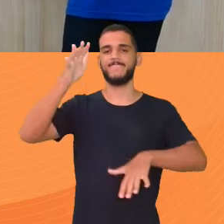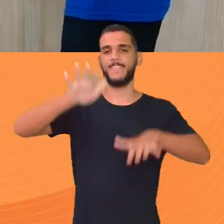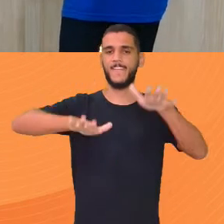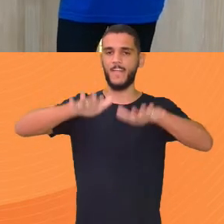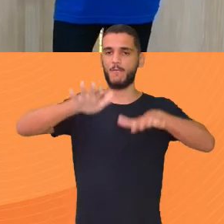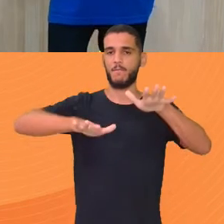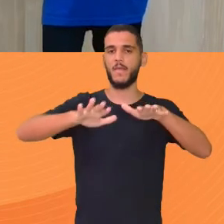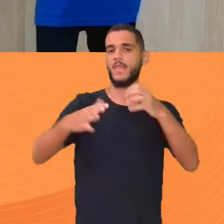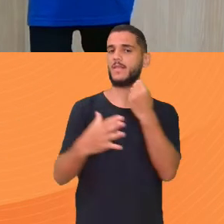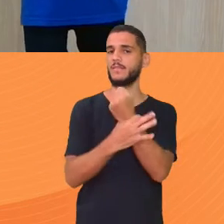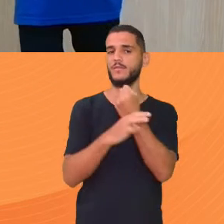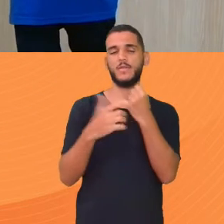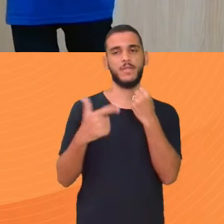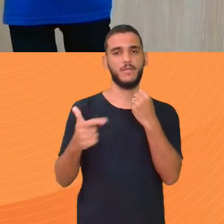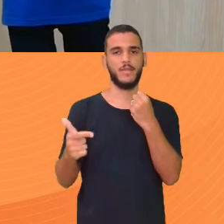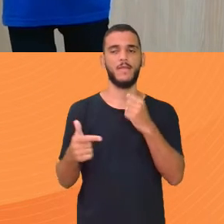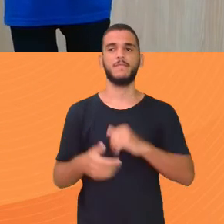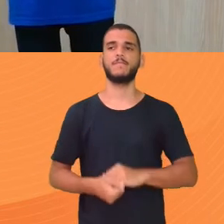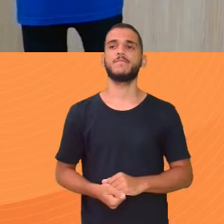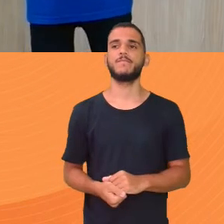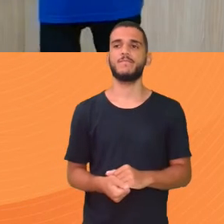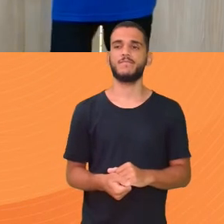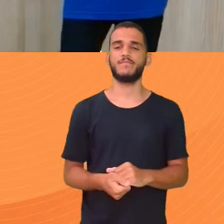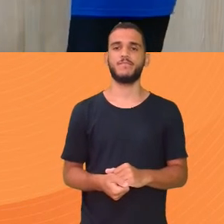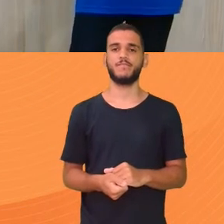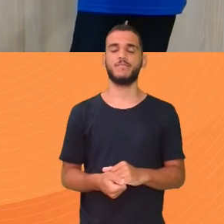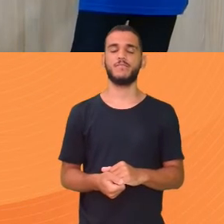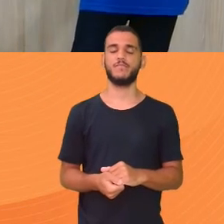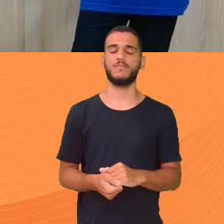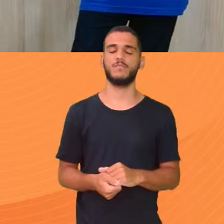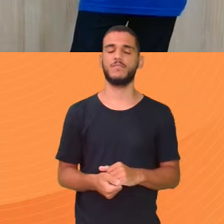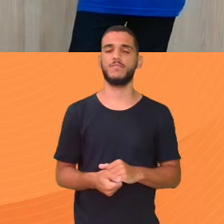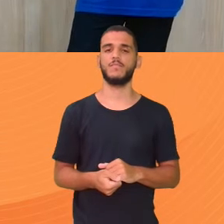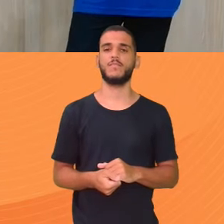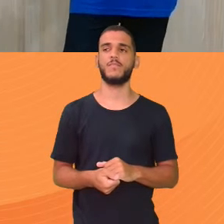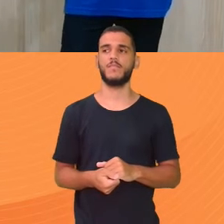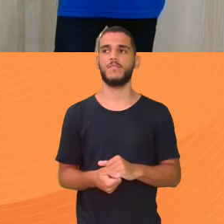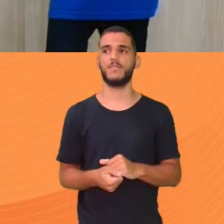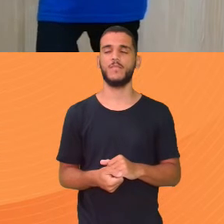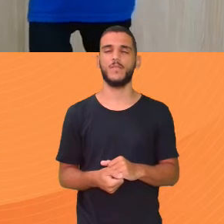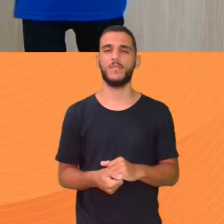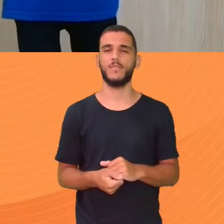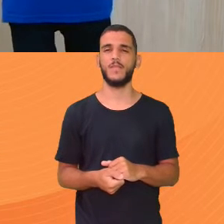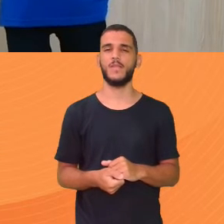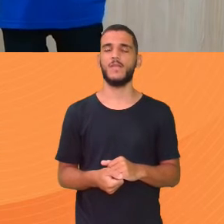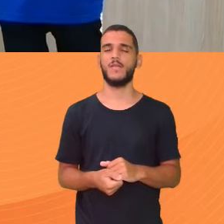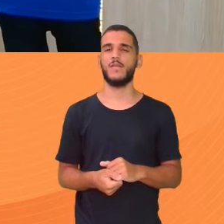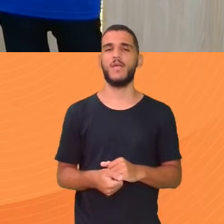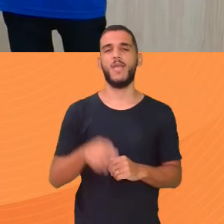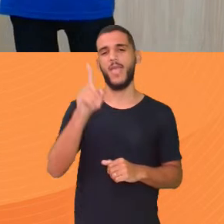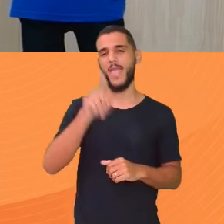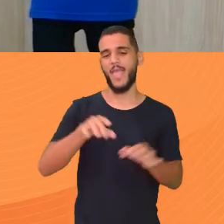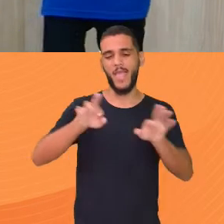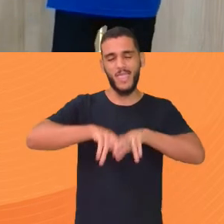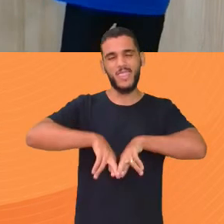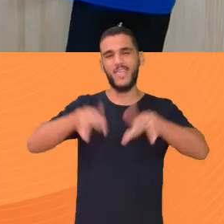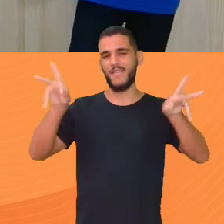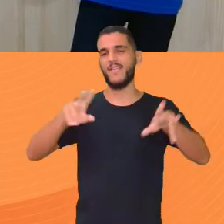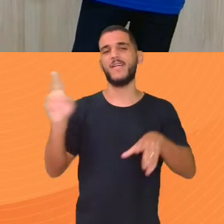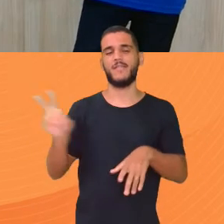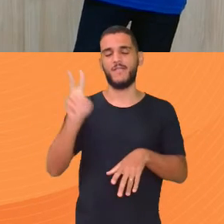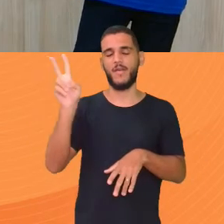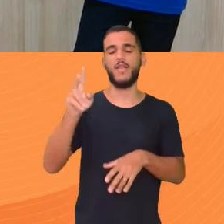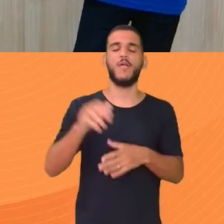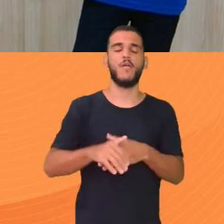tão segura não Tá bom A gente tem que ter cuidado com isso Quando a amplitude Foi muito alta Não está tão velho Está muito distinto aí Os valores O